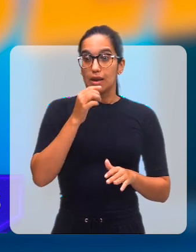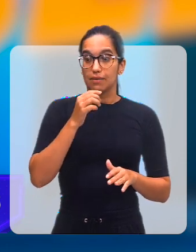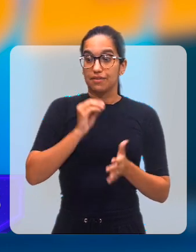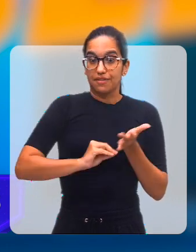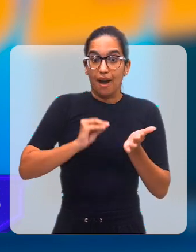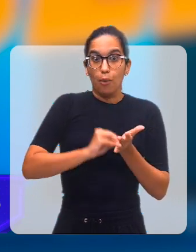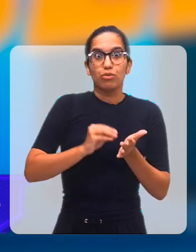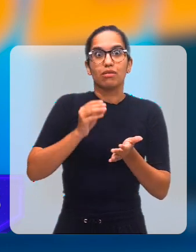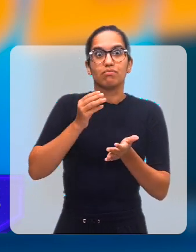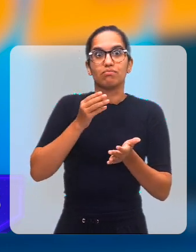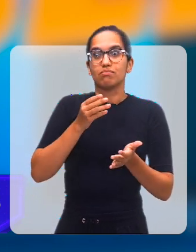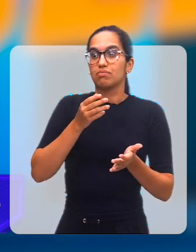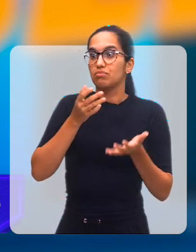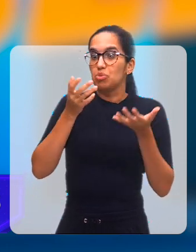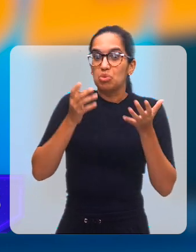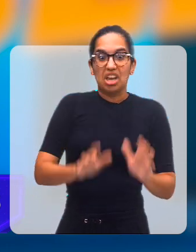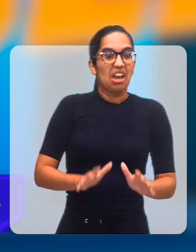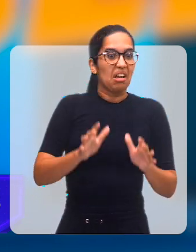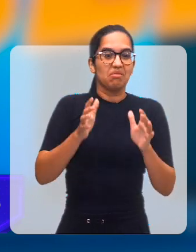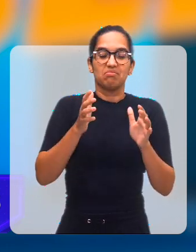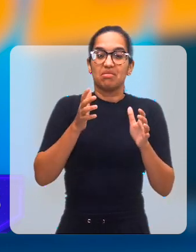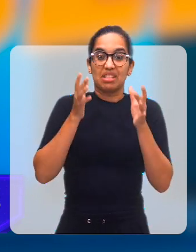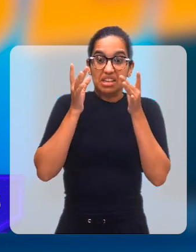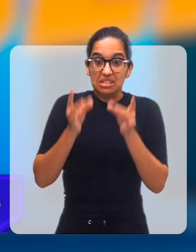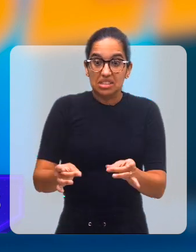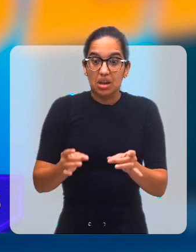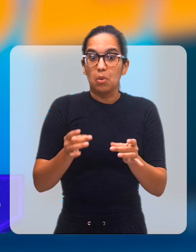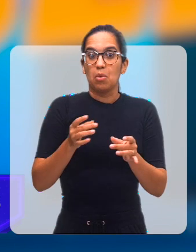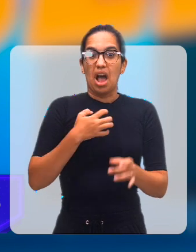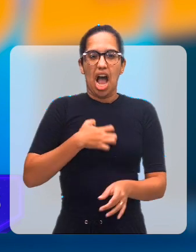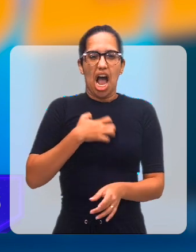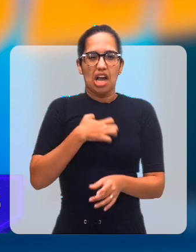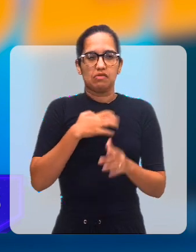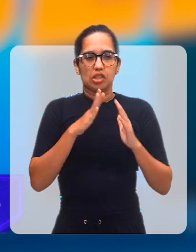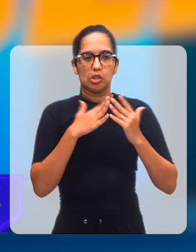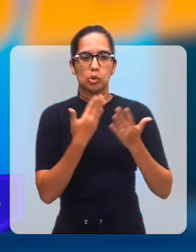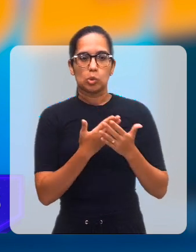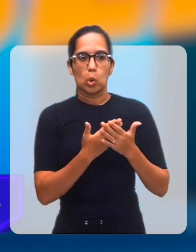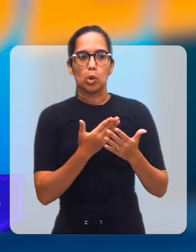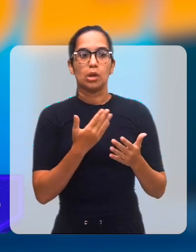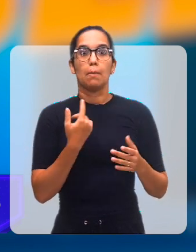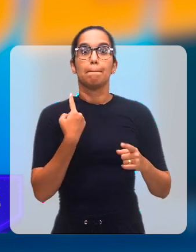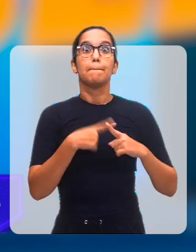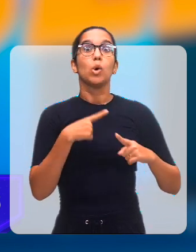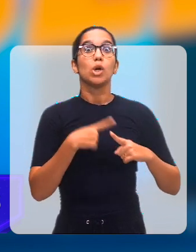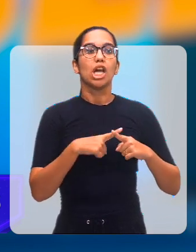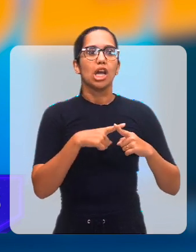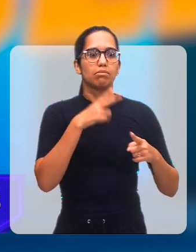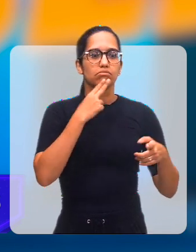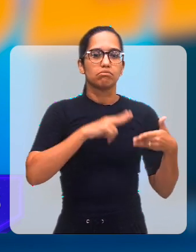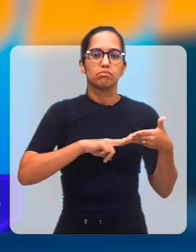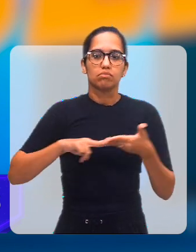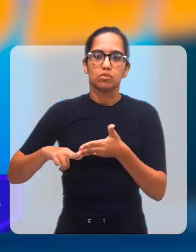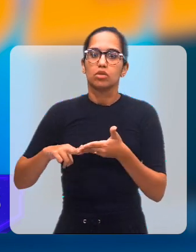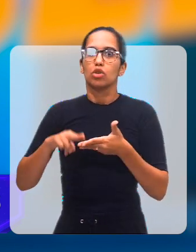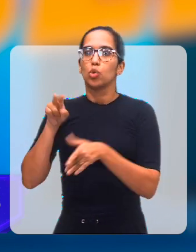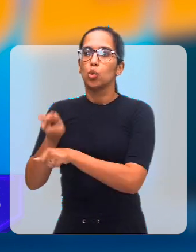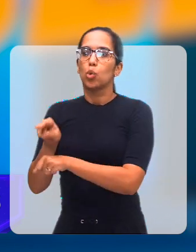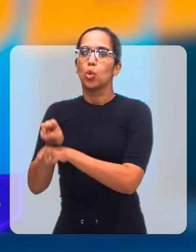até com raiva da escola, porque a escola encaminhou para o atendimento, porque a escola detectou.